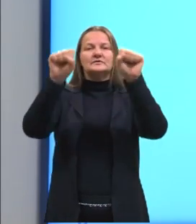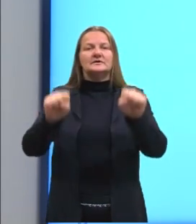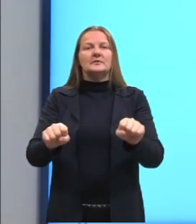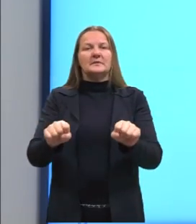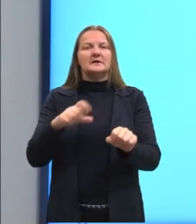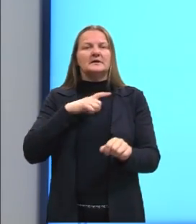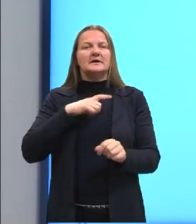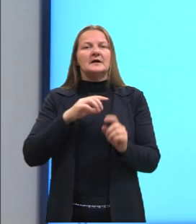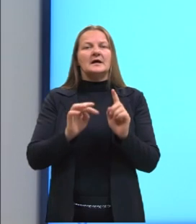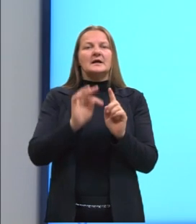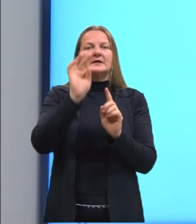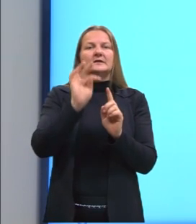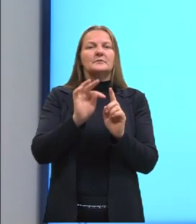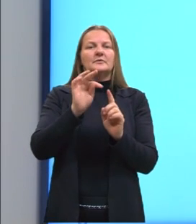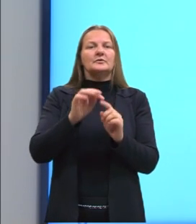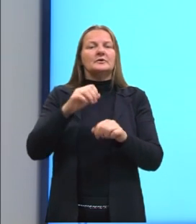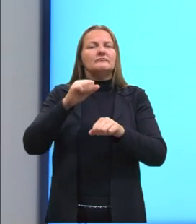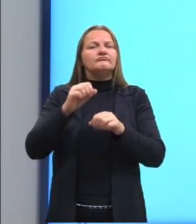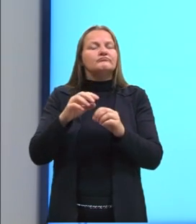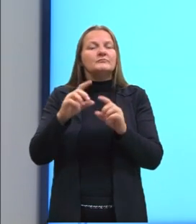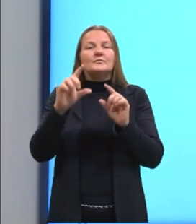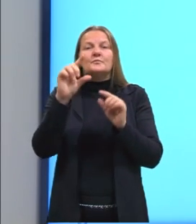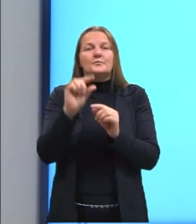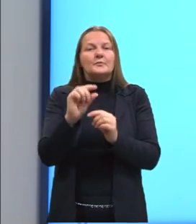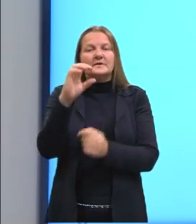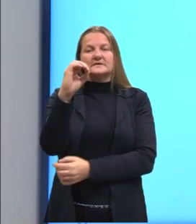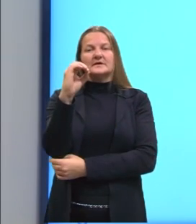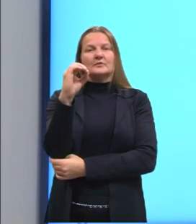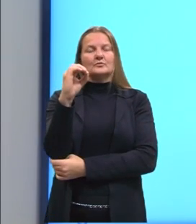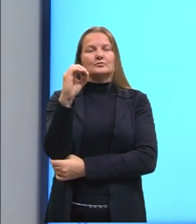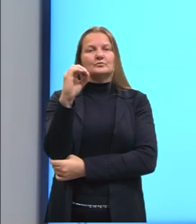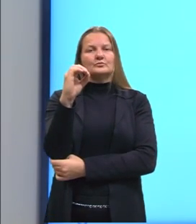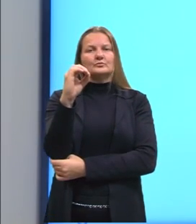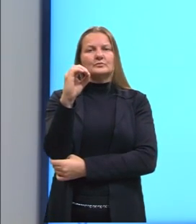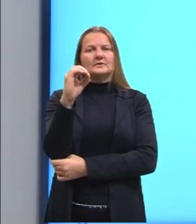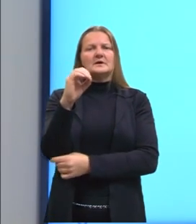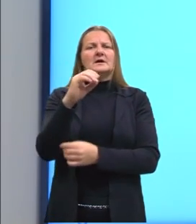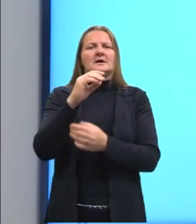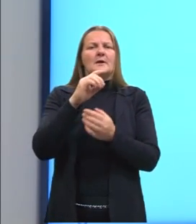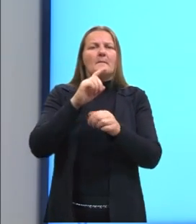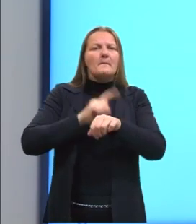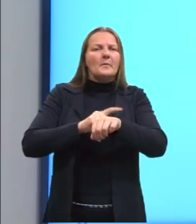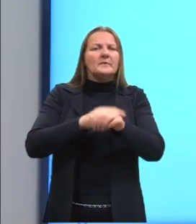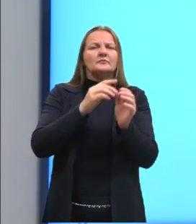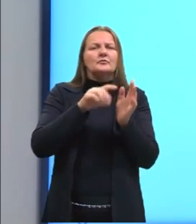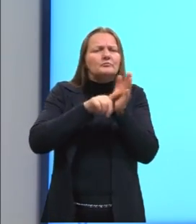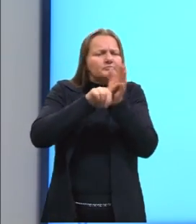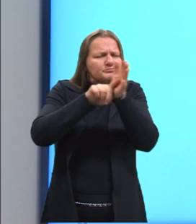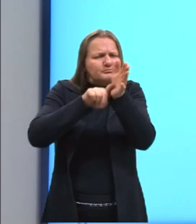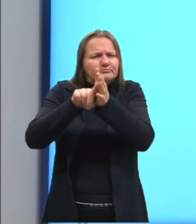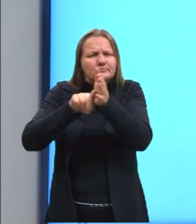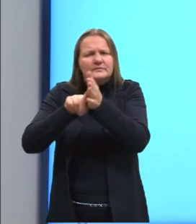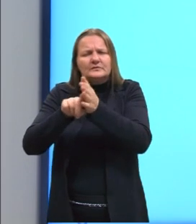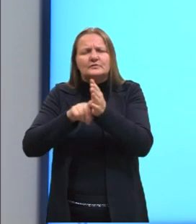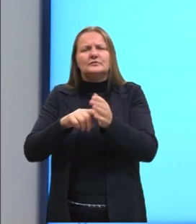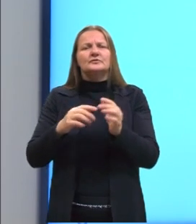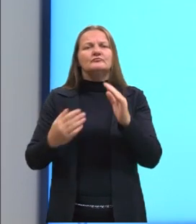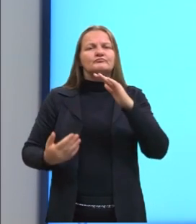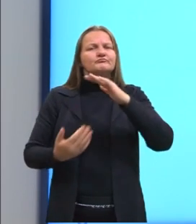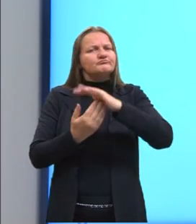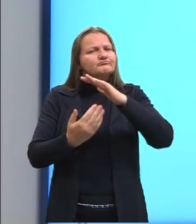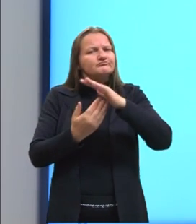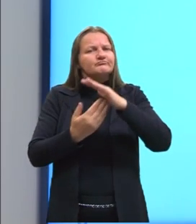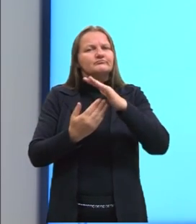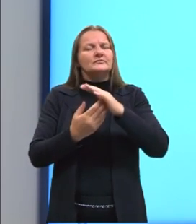ter sua temperatura absoluta reduzida a zero. De tempos em tempos, pesquisadores têm tentado atingir